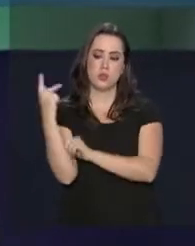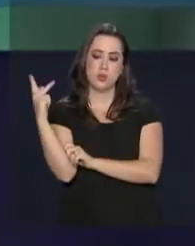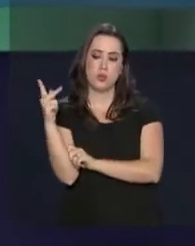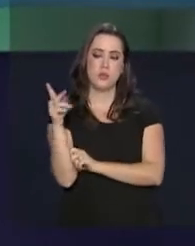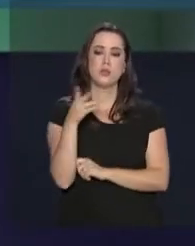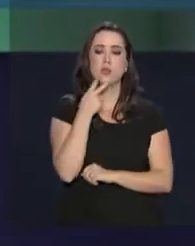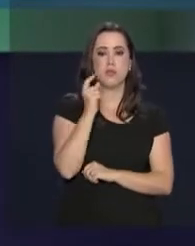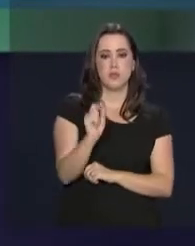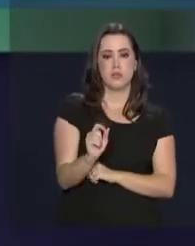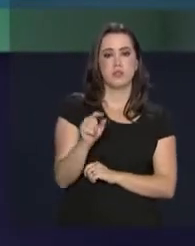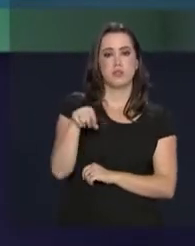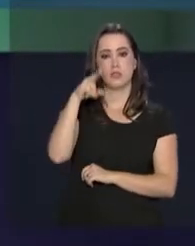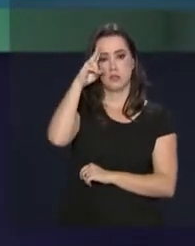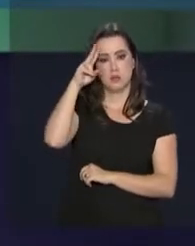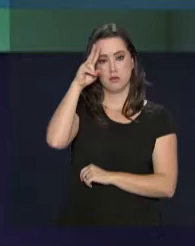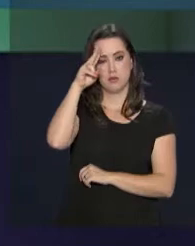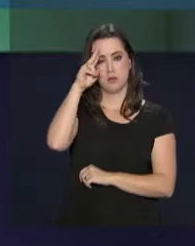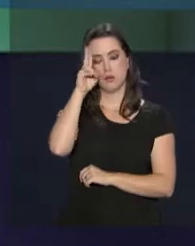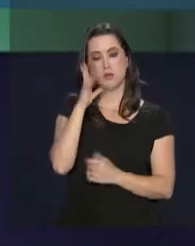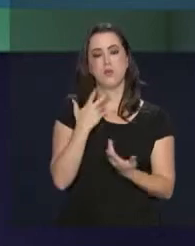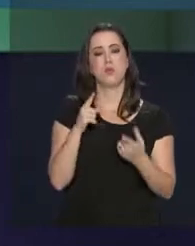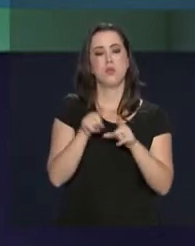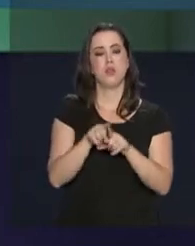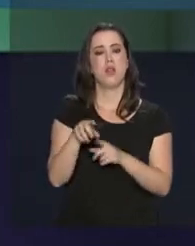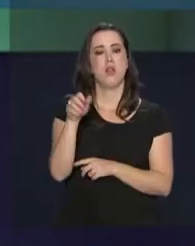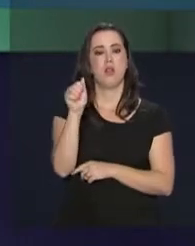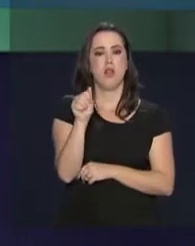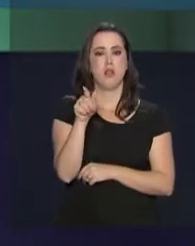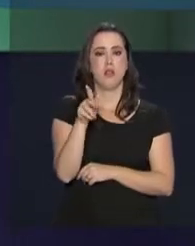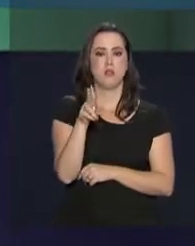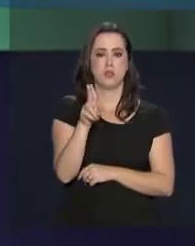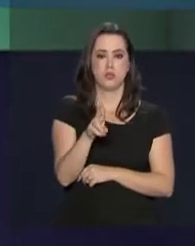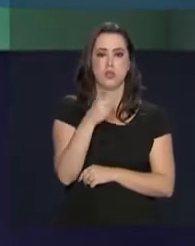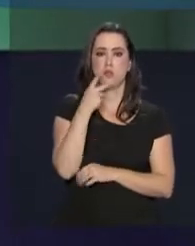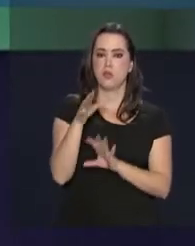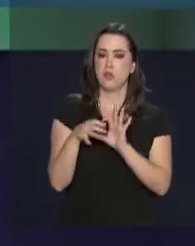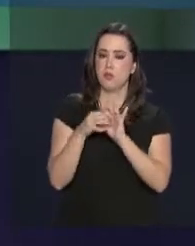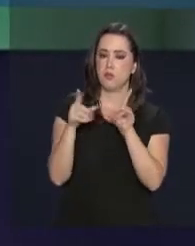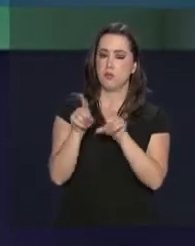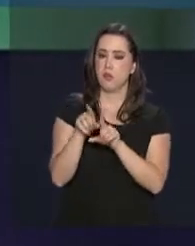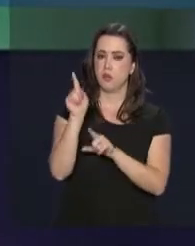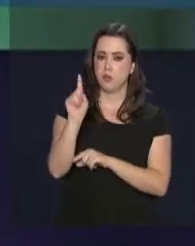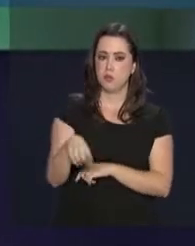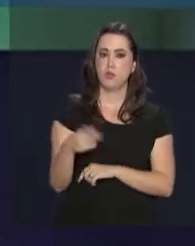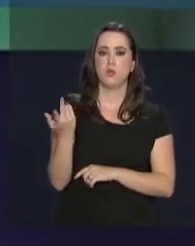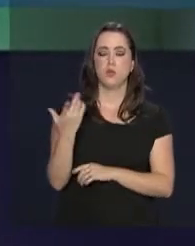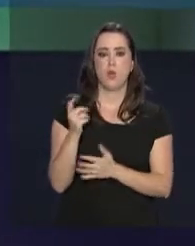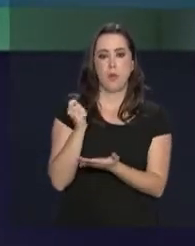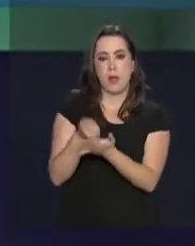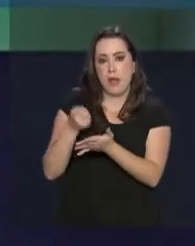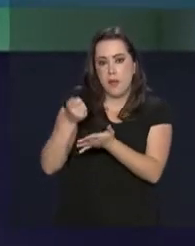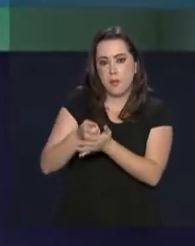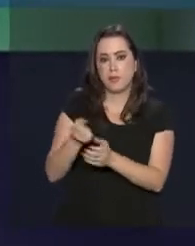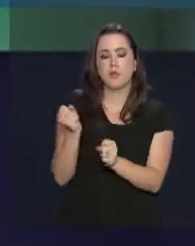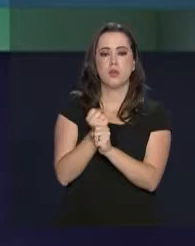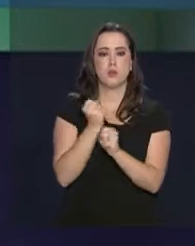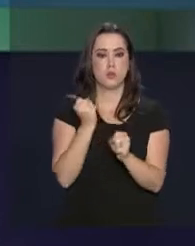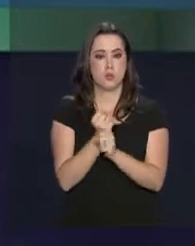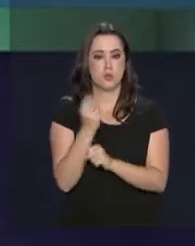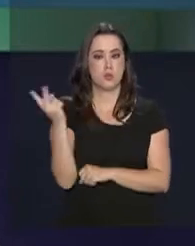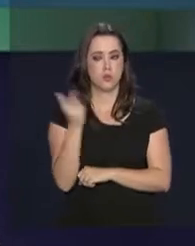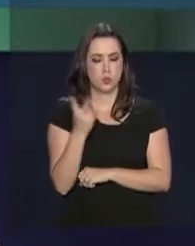pontes, nesta segunda-feira, a Advocacia-Geral da União autorizou a Itaipub Nacional a financiar a construção desses